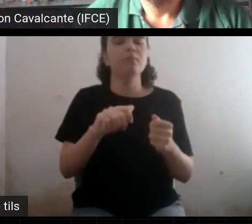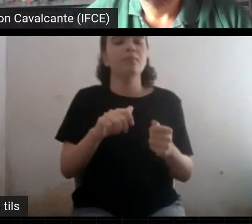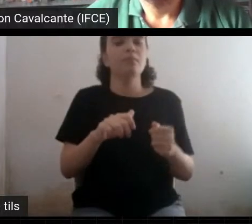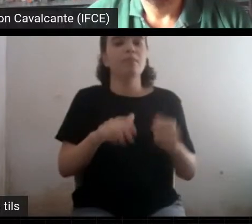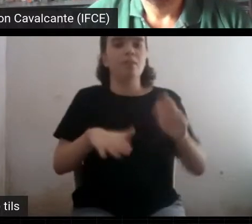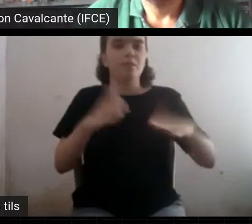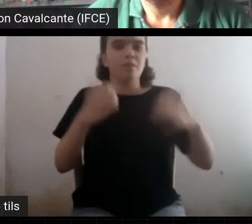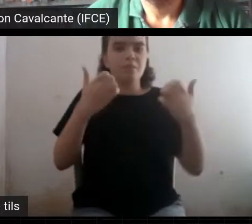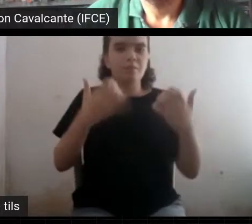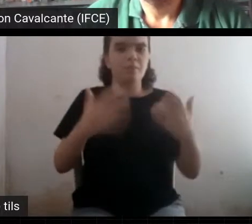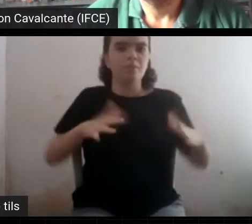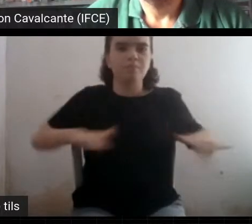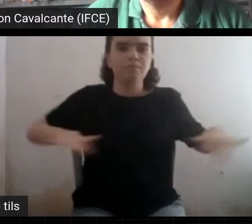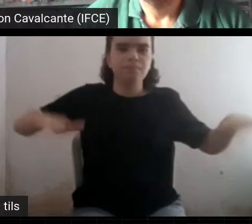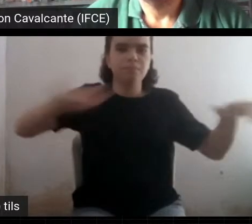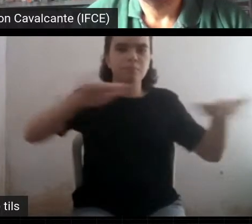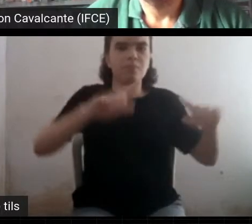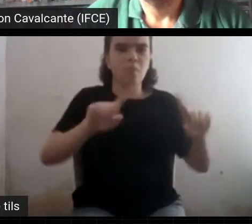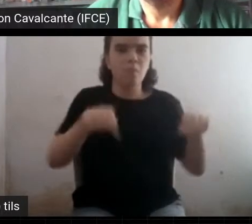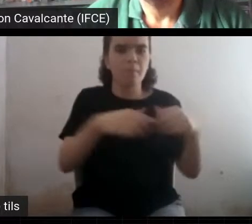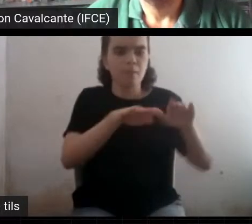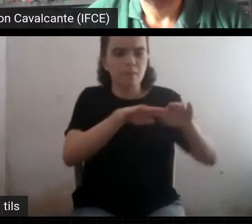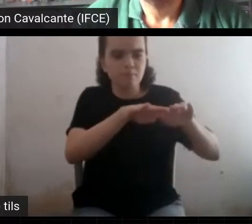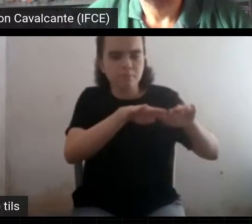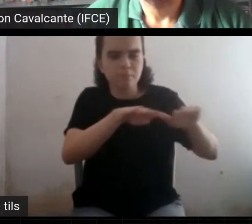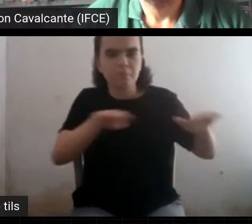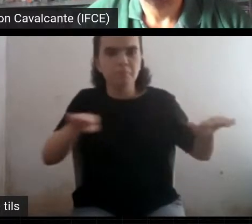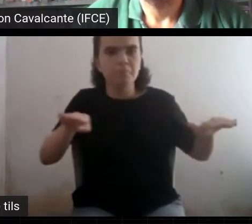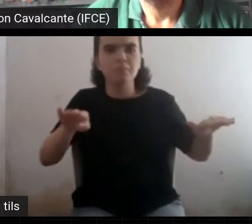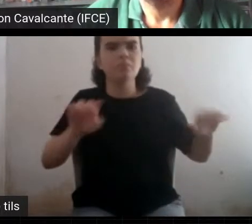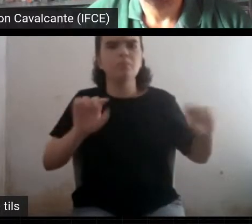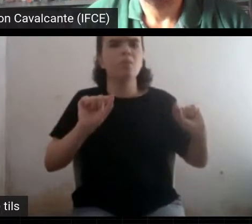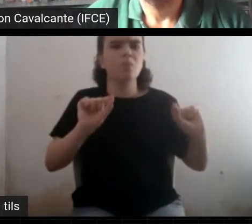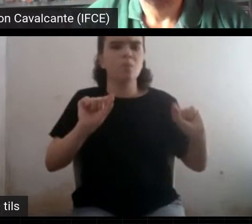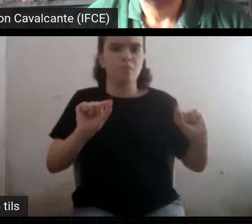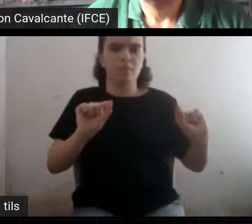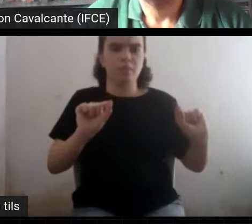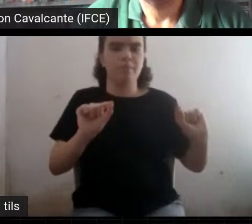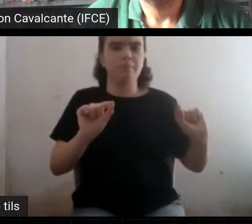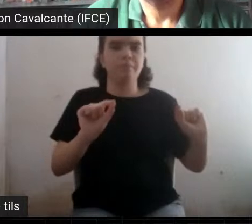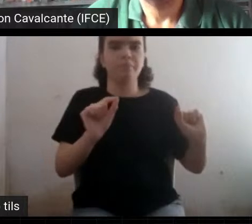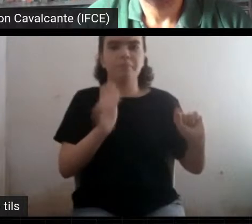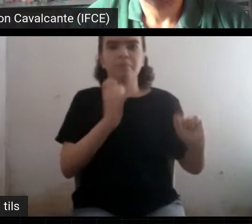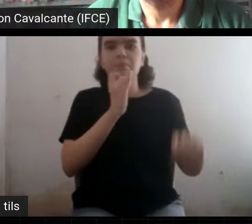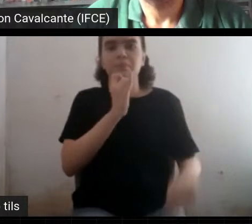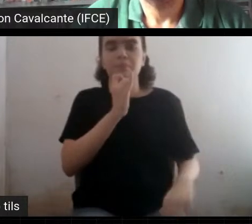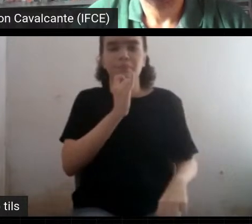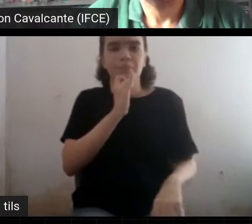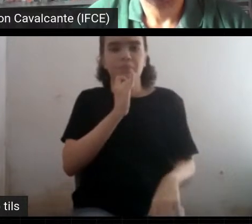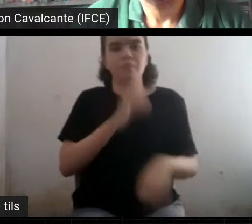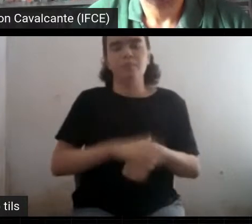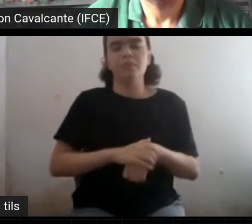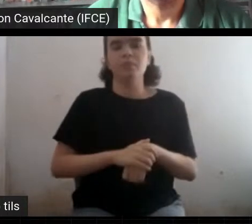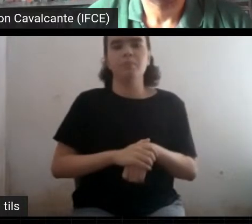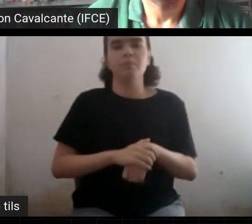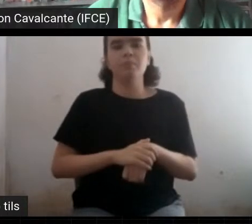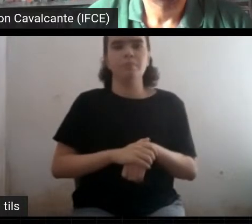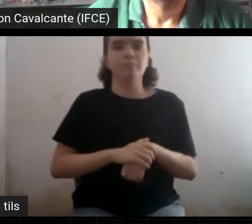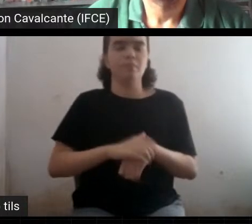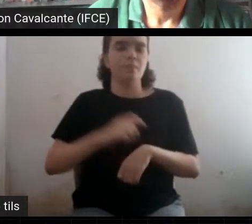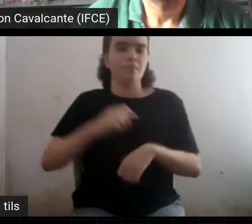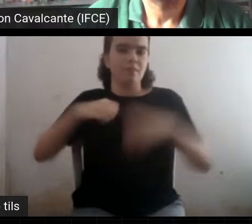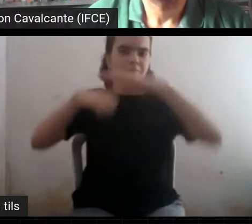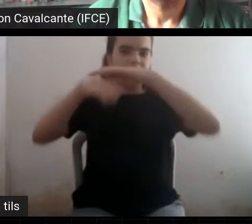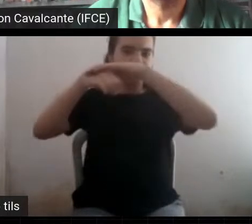significado é que se você botar uma lanterna, um feixe de luz apontado no universo, esse